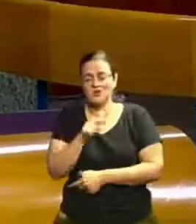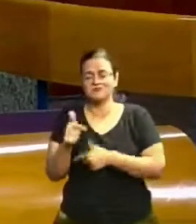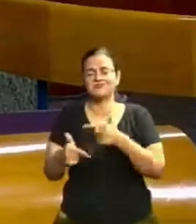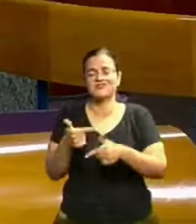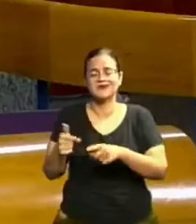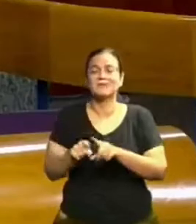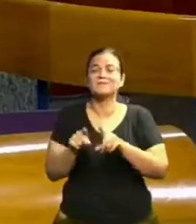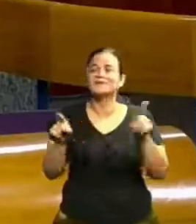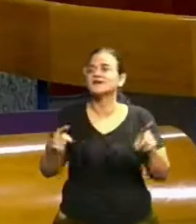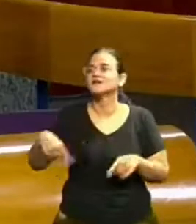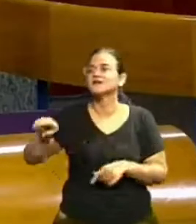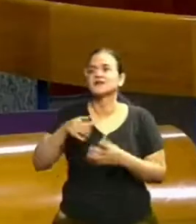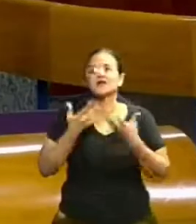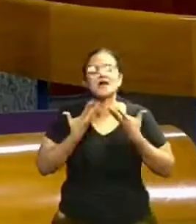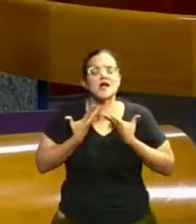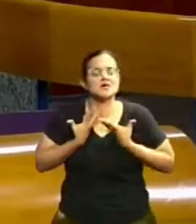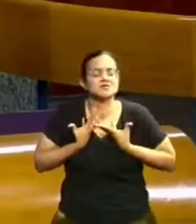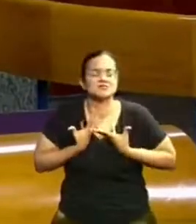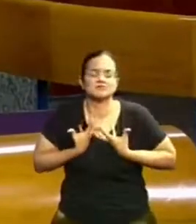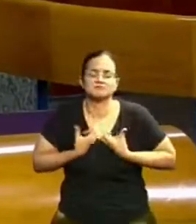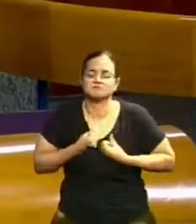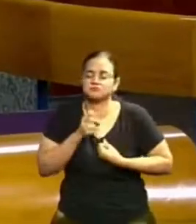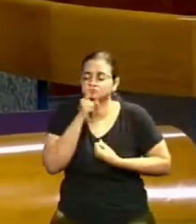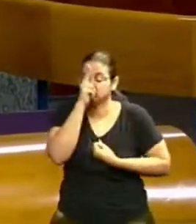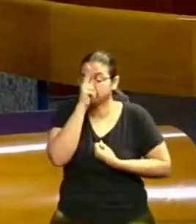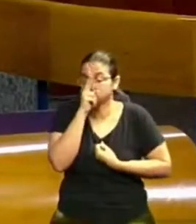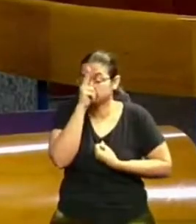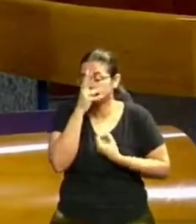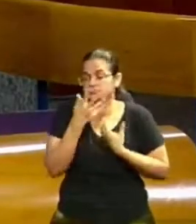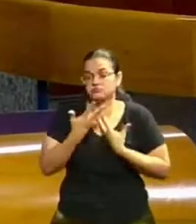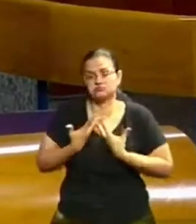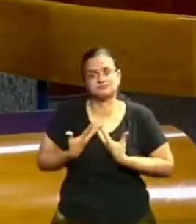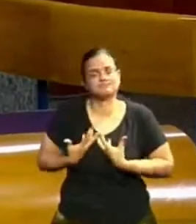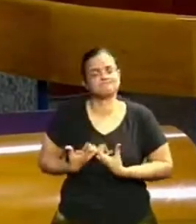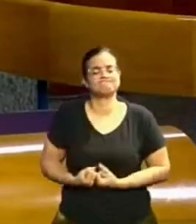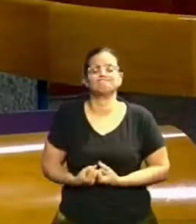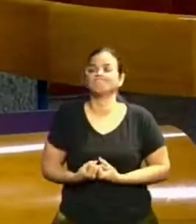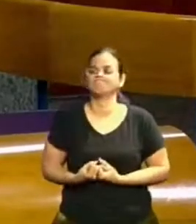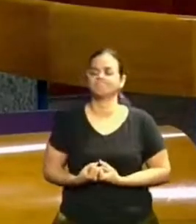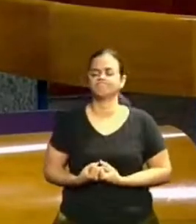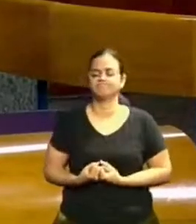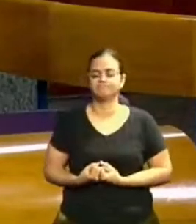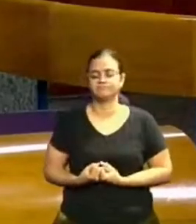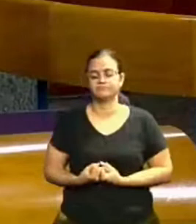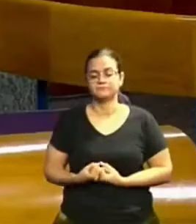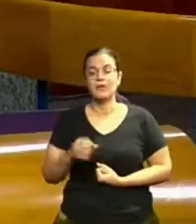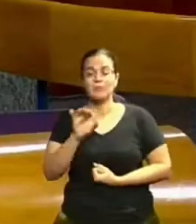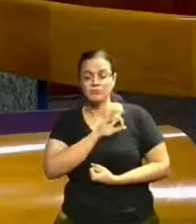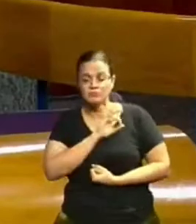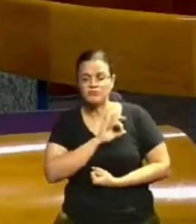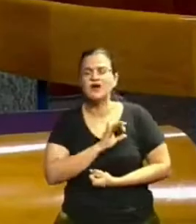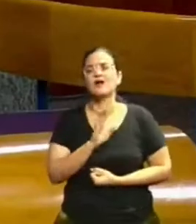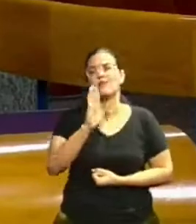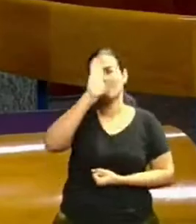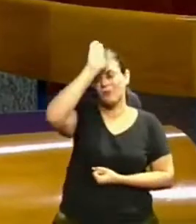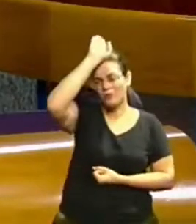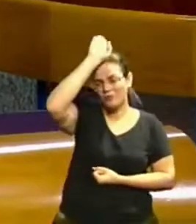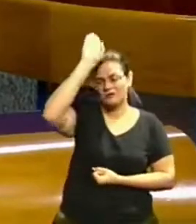mas estão muito cansados. Os policiais estão muito cansados. Policiais e bombeiro.